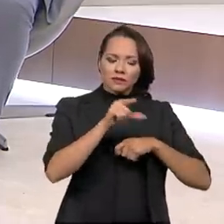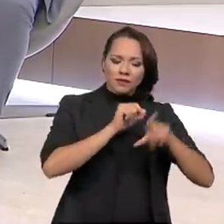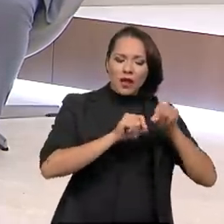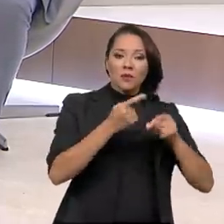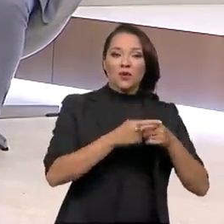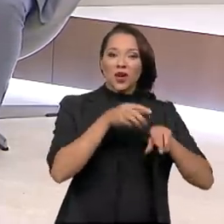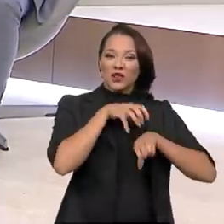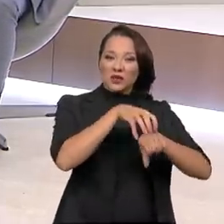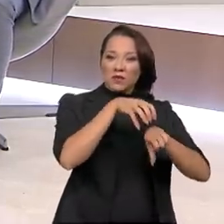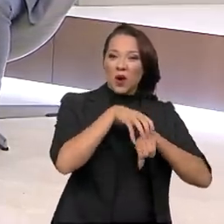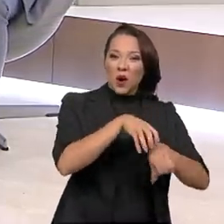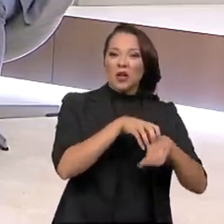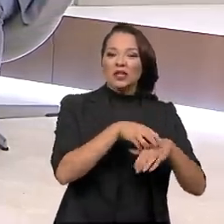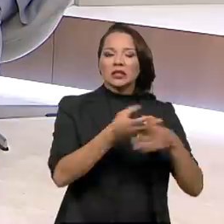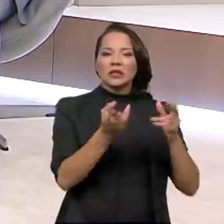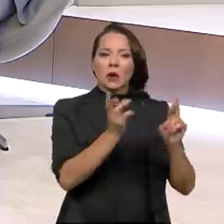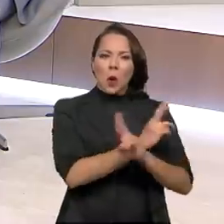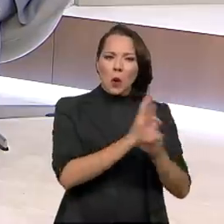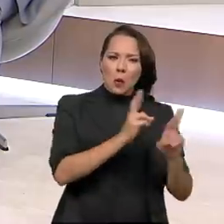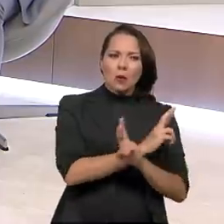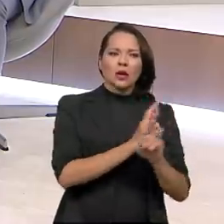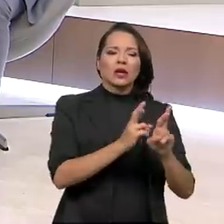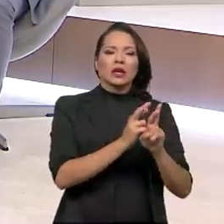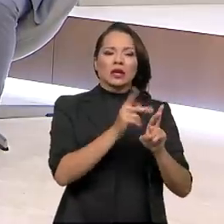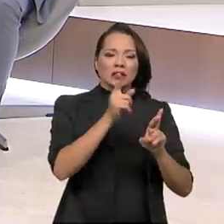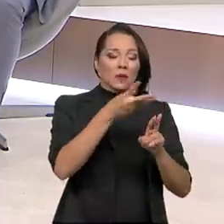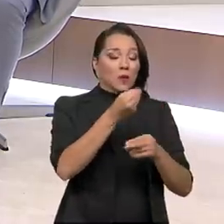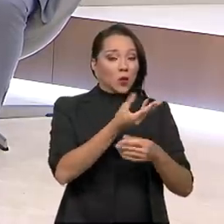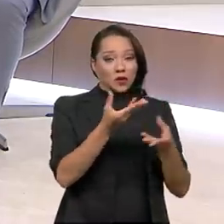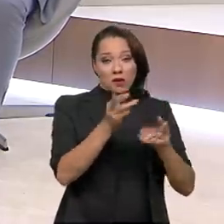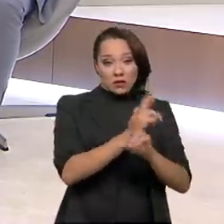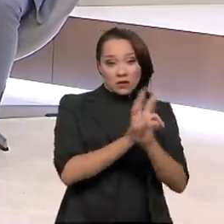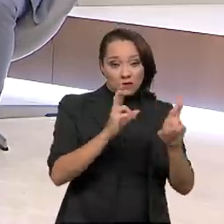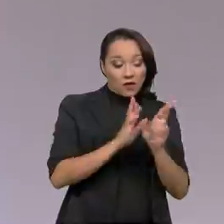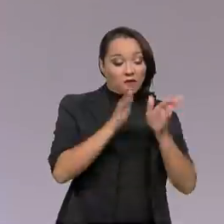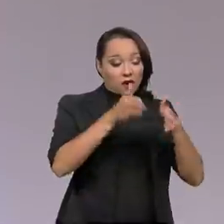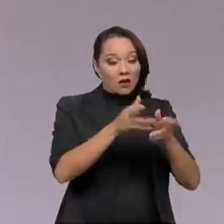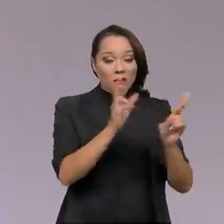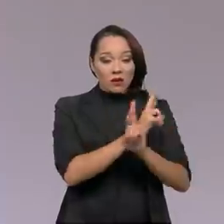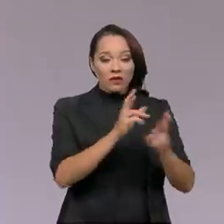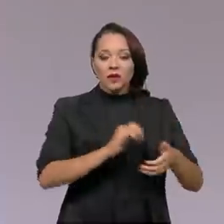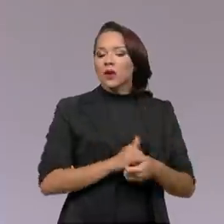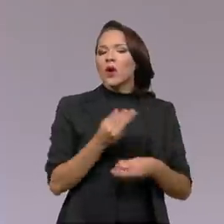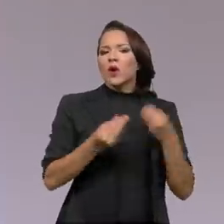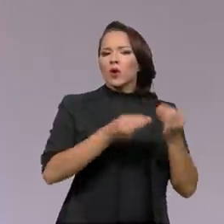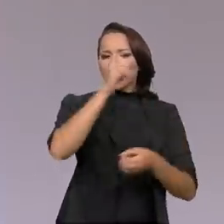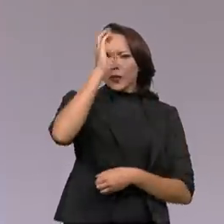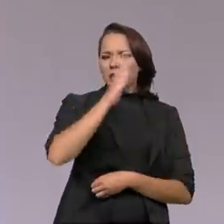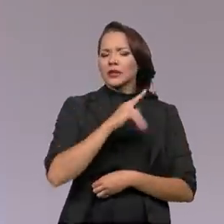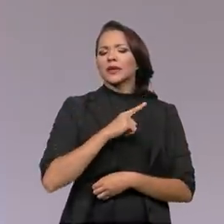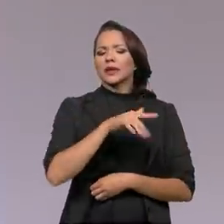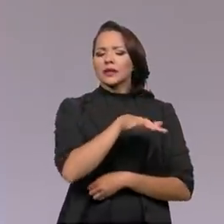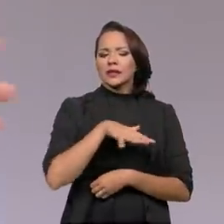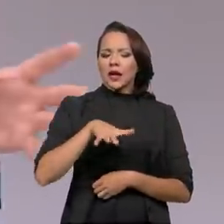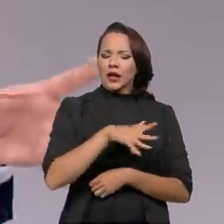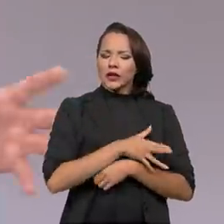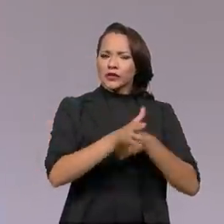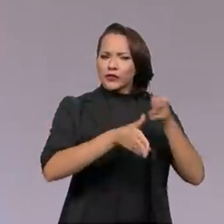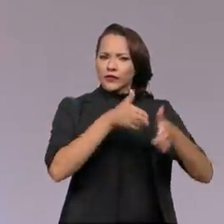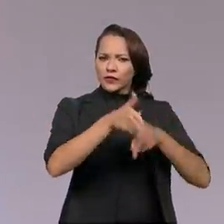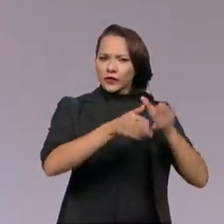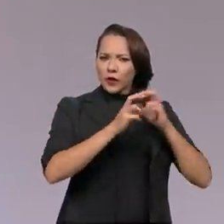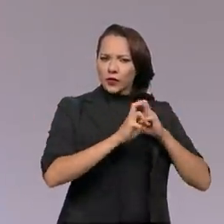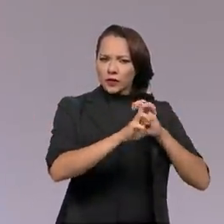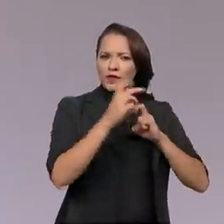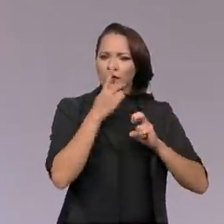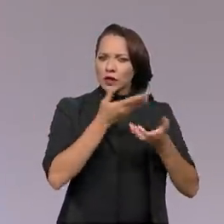transporte de carga concentra muito ainda nas rodovias, se concentra muito nas rodovias. Como é que o Brasil está nessa questão de ferrovia? O senhor falou das